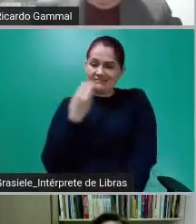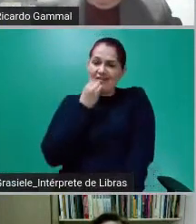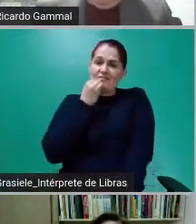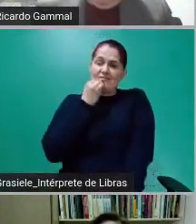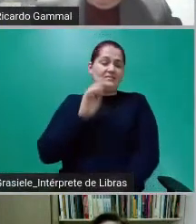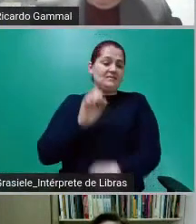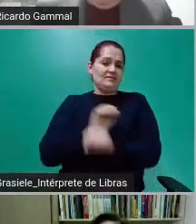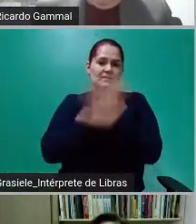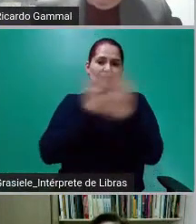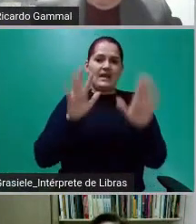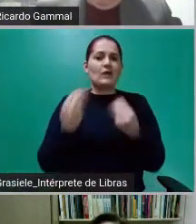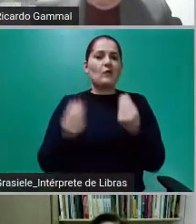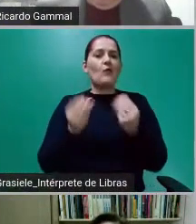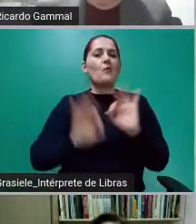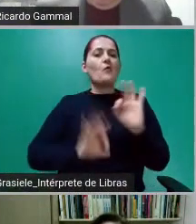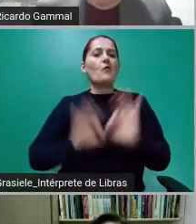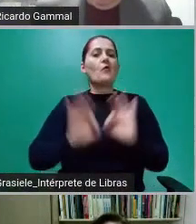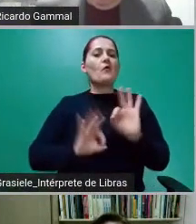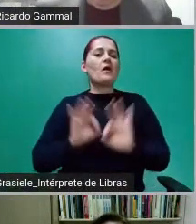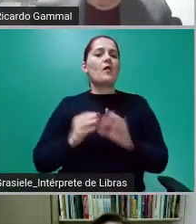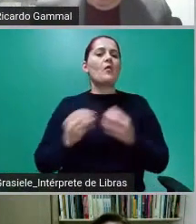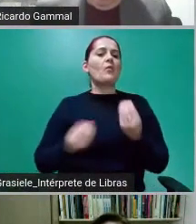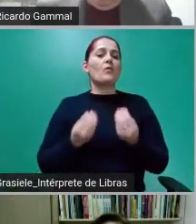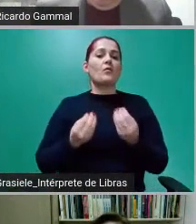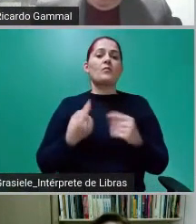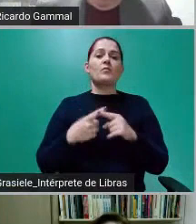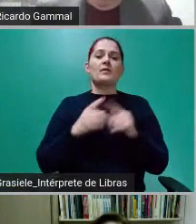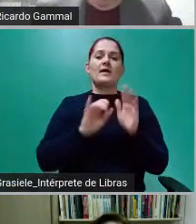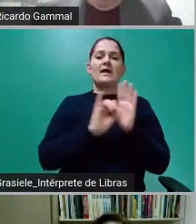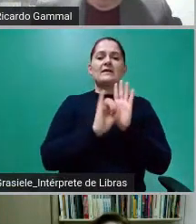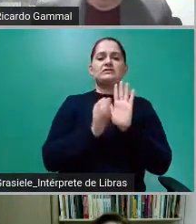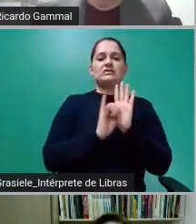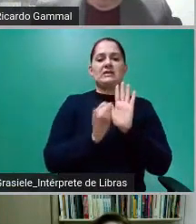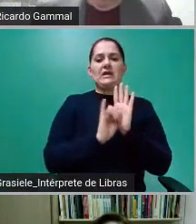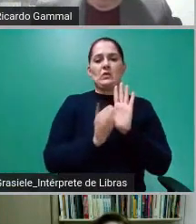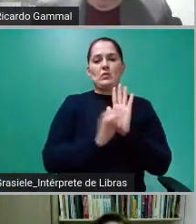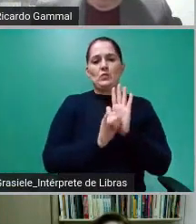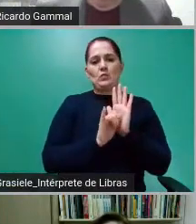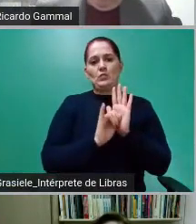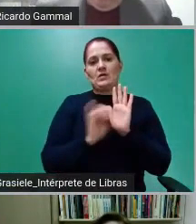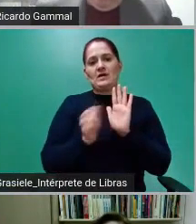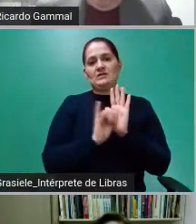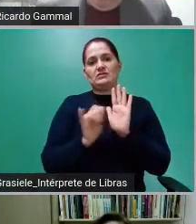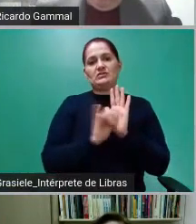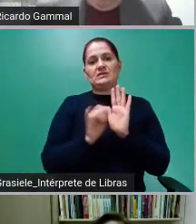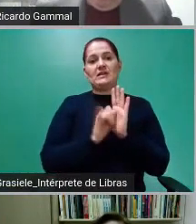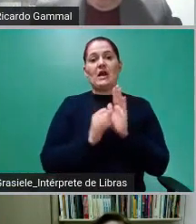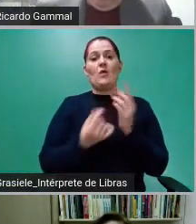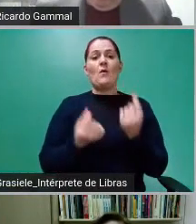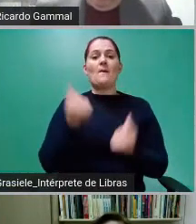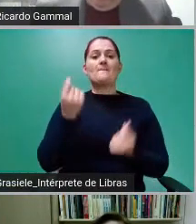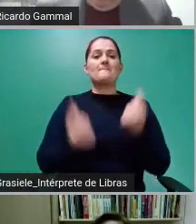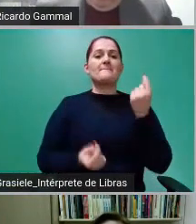a operação? Através de um edital de pregão presencial,